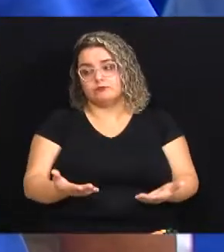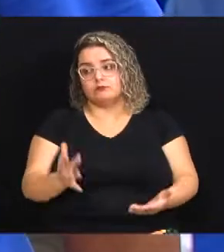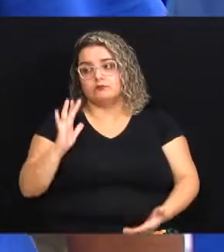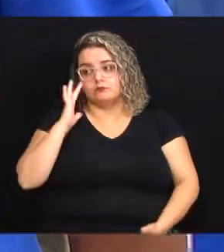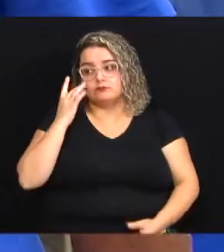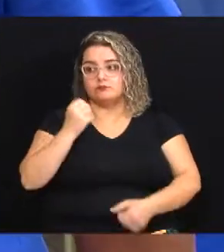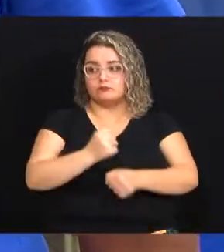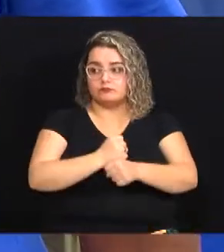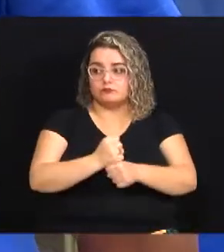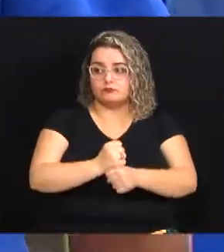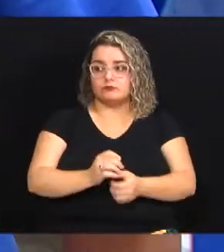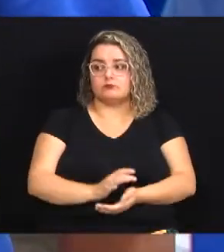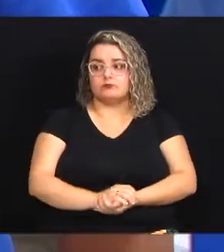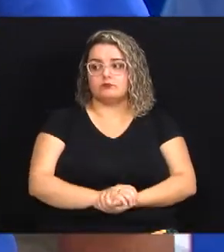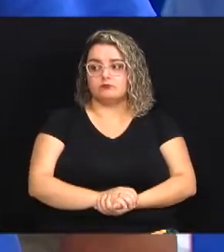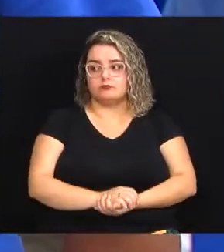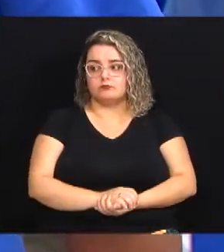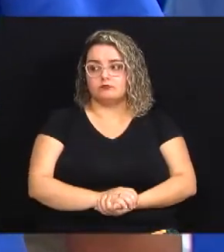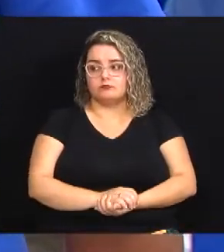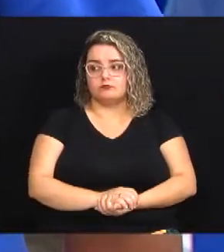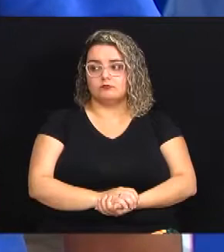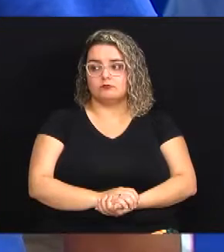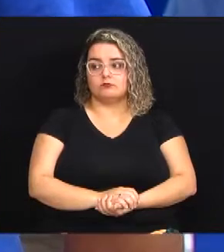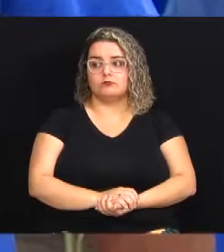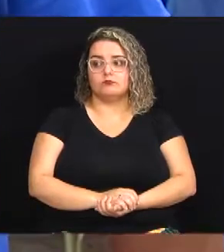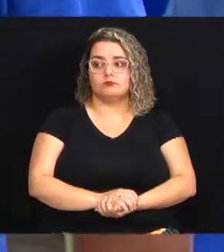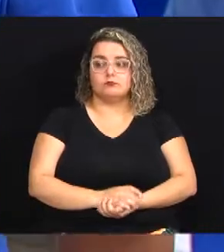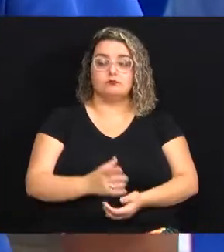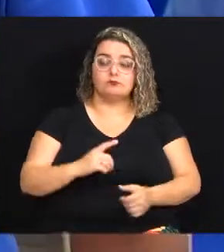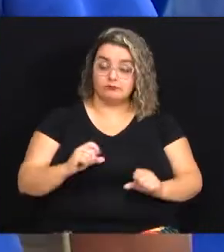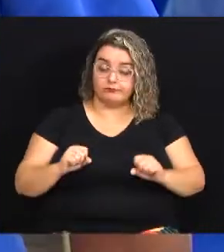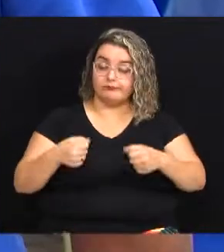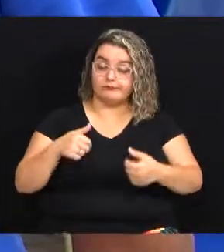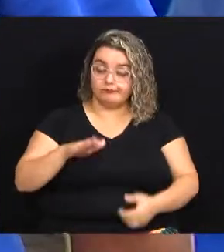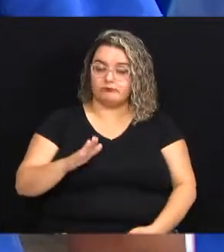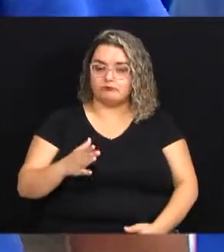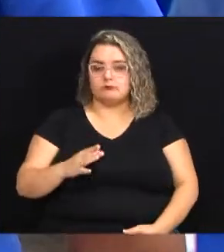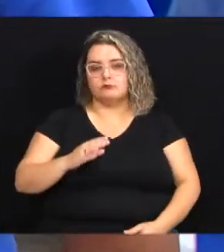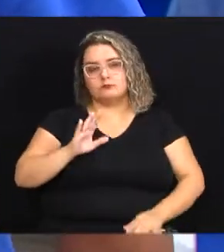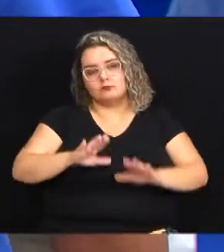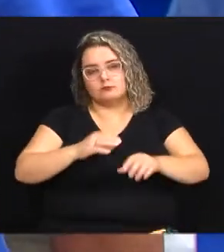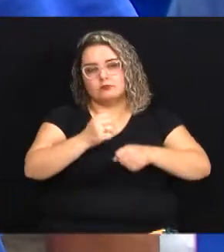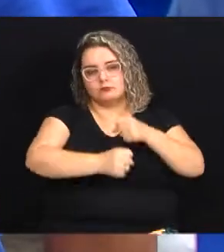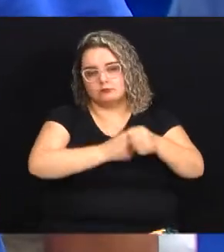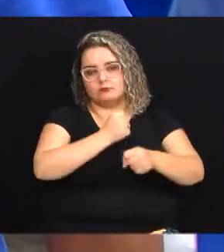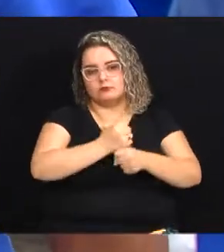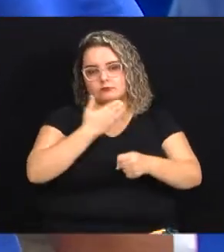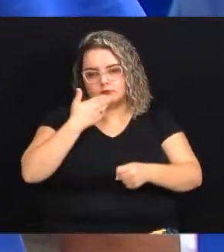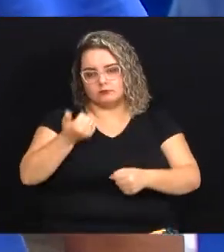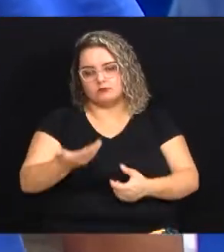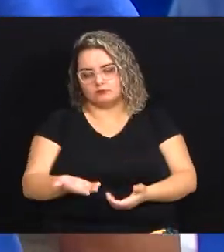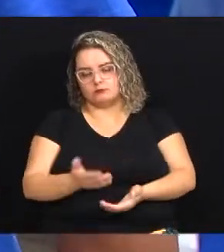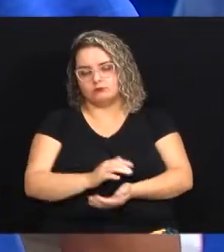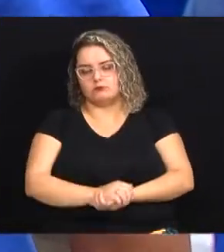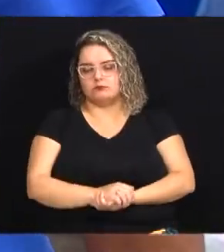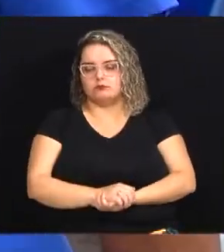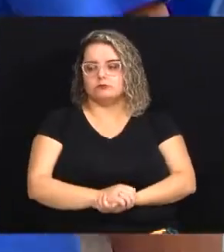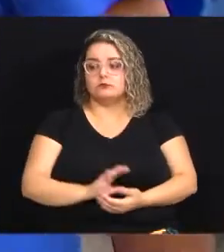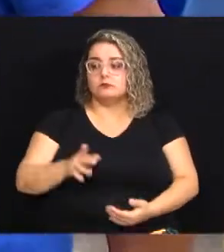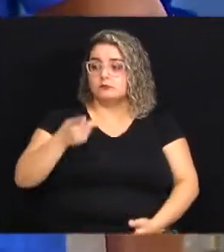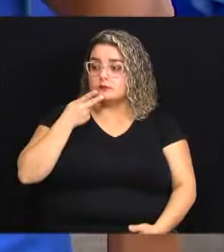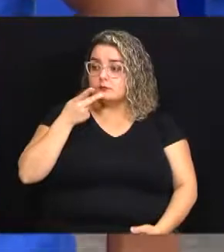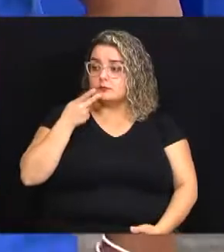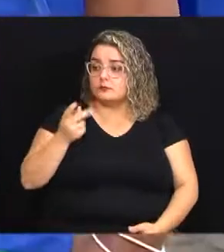acho que esse ano esse ano ainda a gente vai ter que lutar mais ainda o ano que vem talvez melhore quando a gente fala